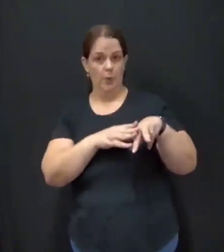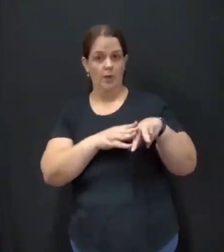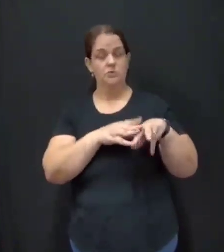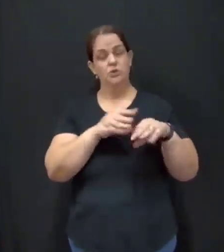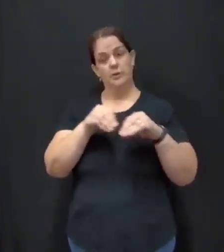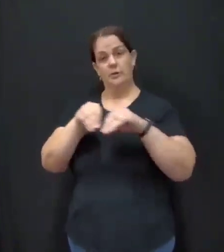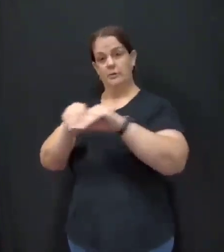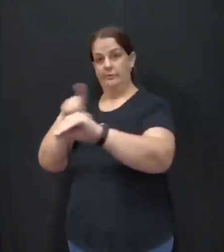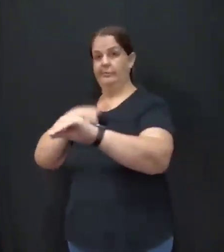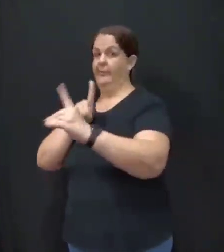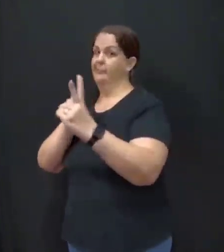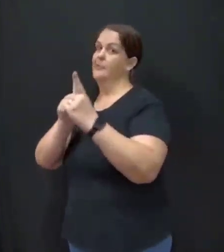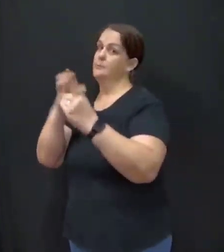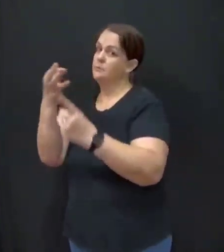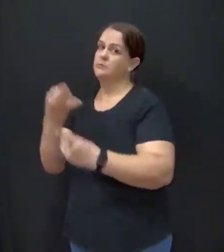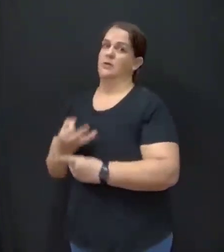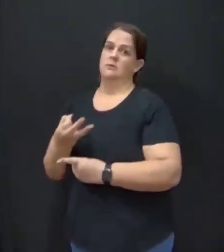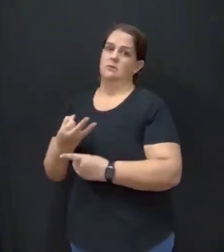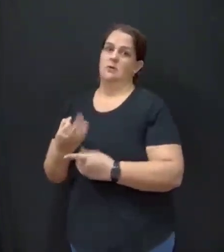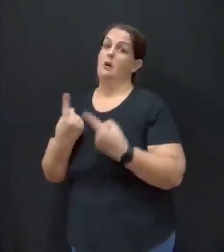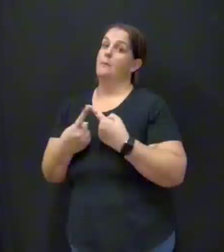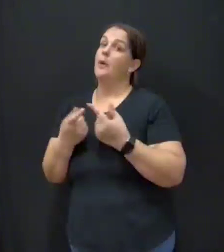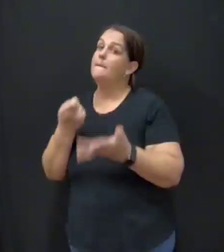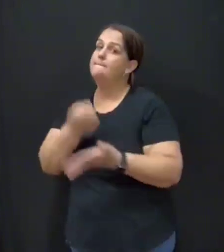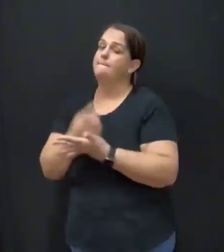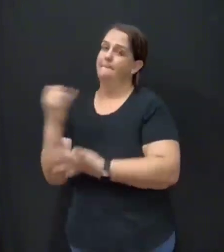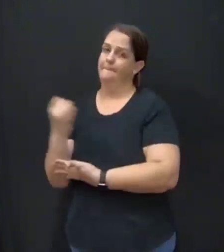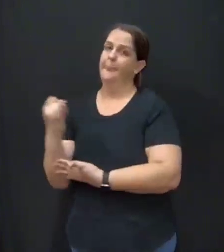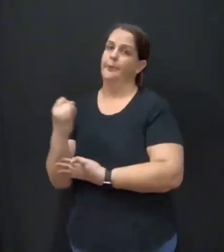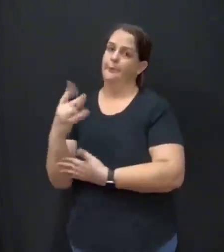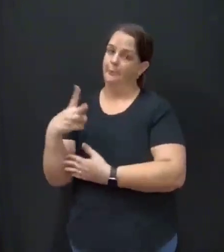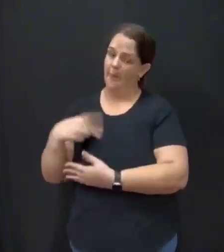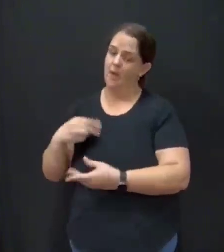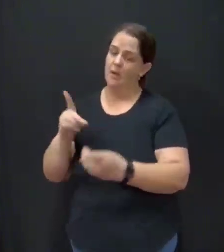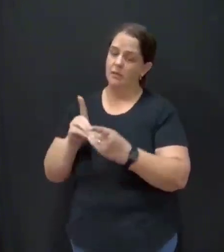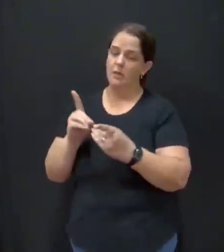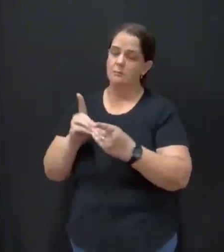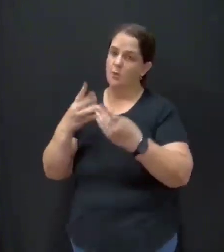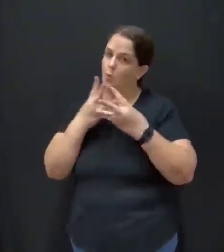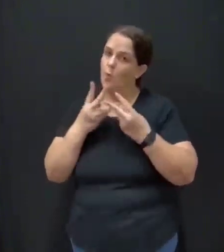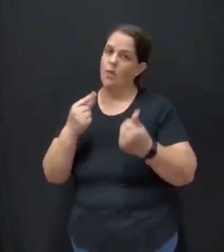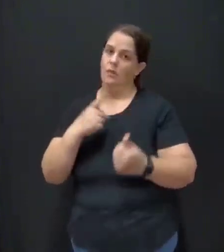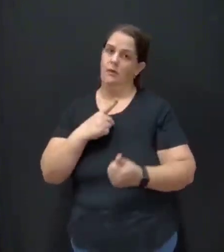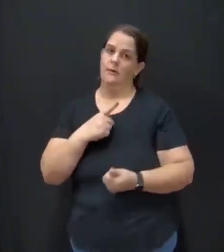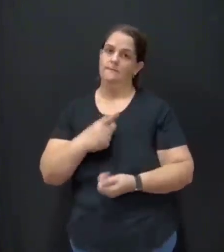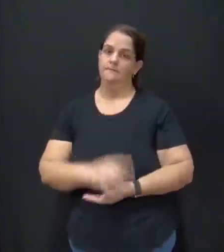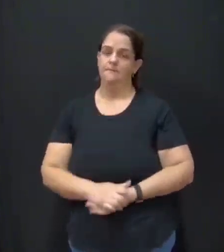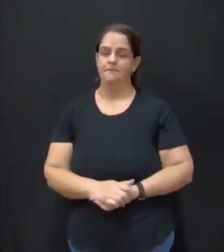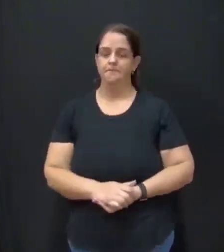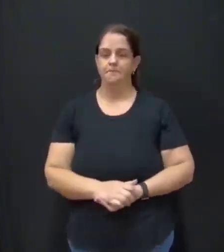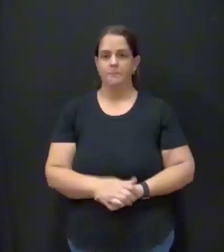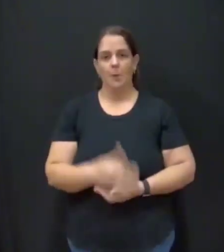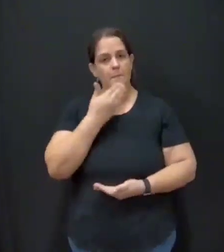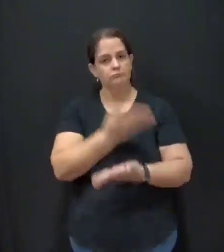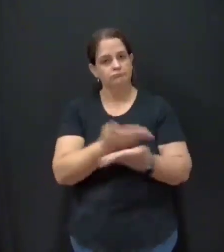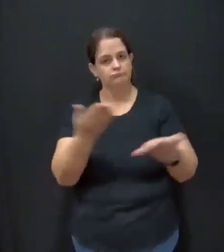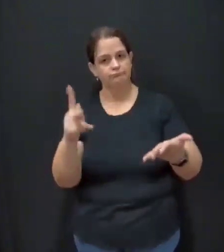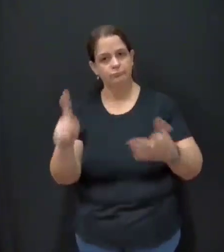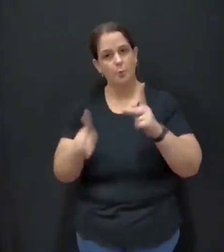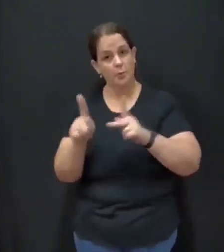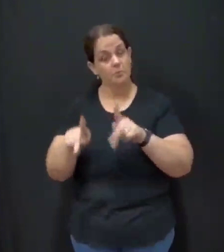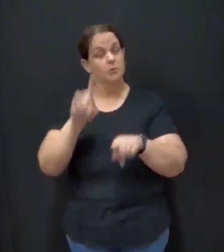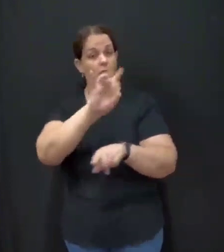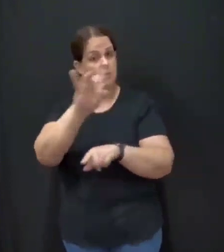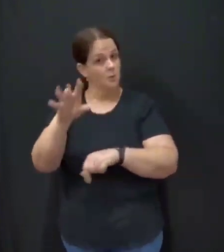e ter um atendimento decente, porque paga os seus impostos e merece um atendimento de qualidade. Então, fica aqui o pedido da população fazer a sua